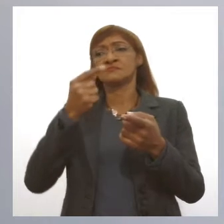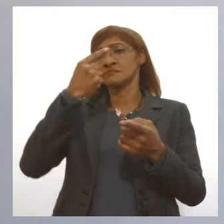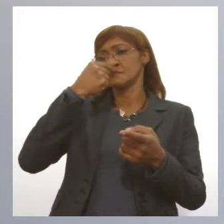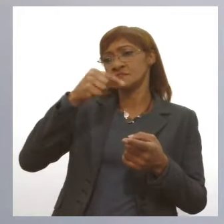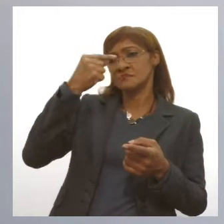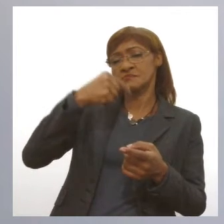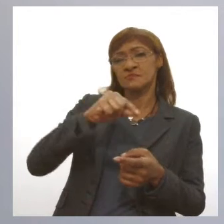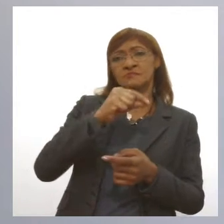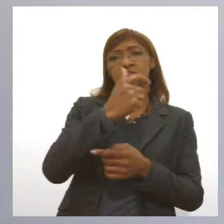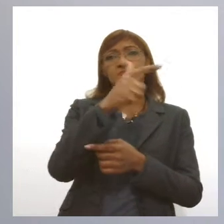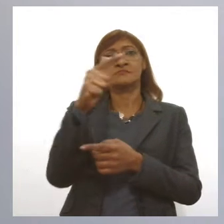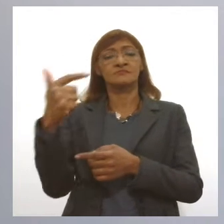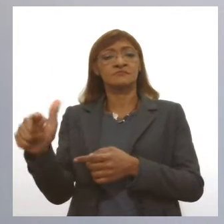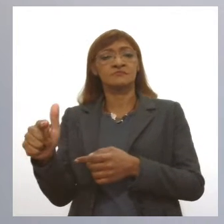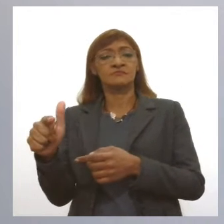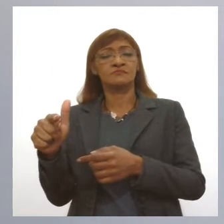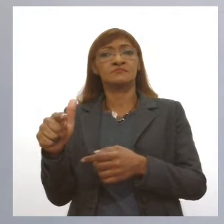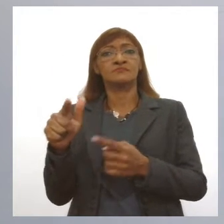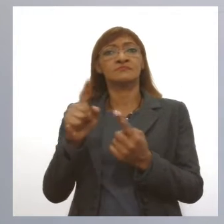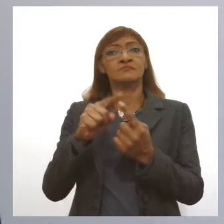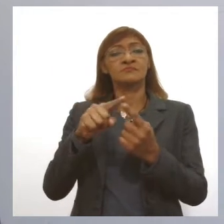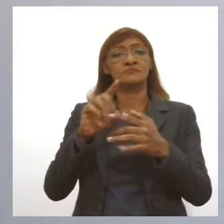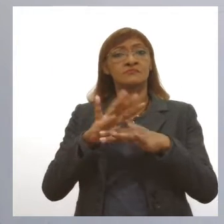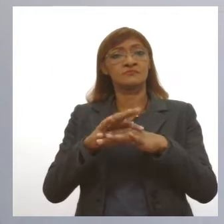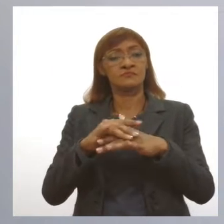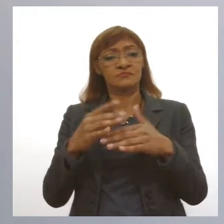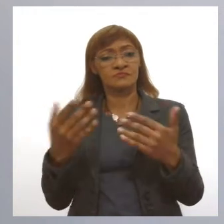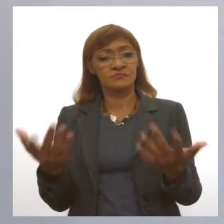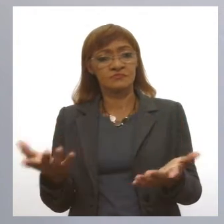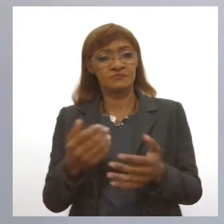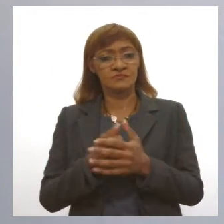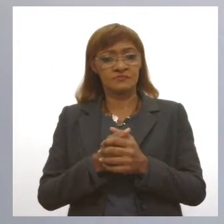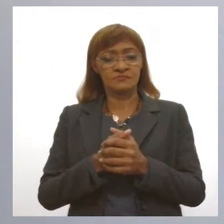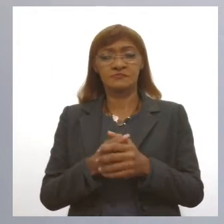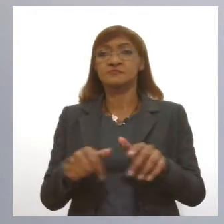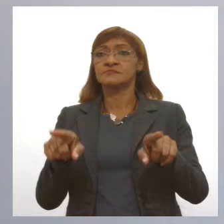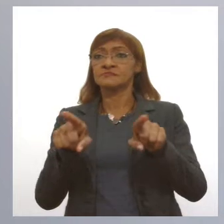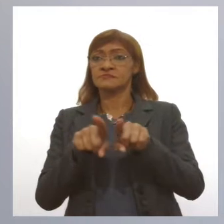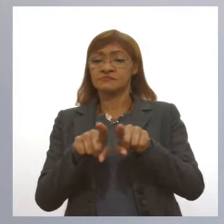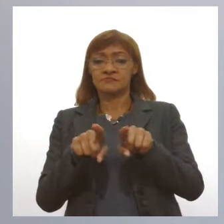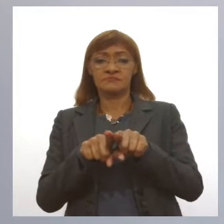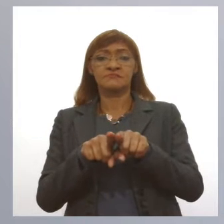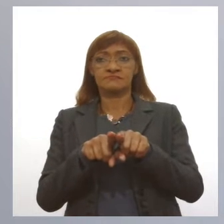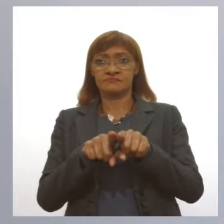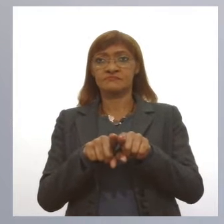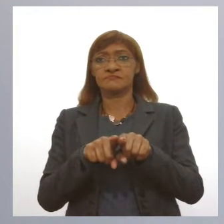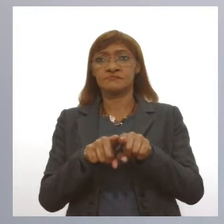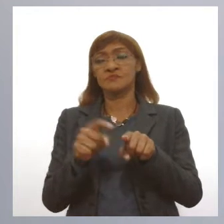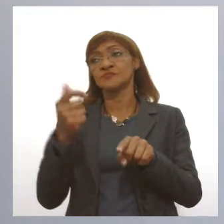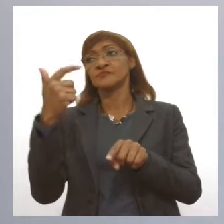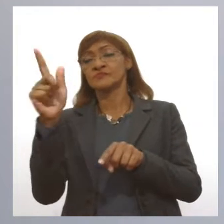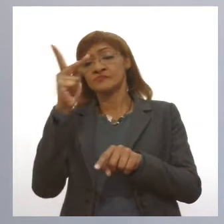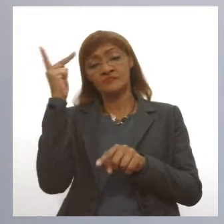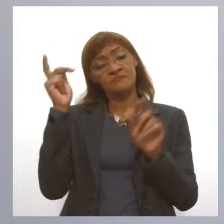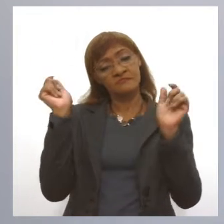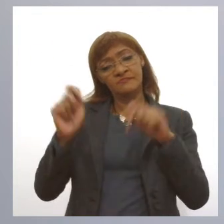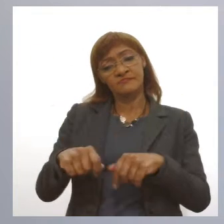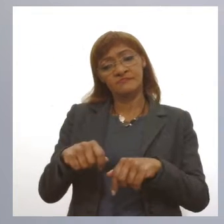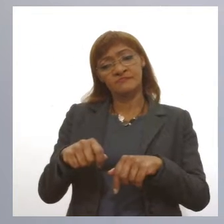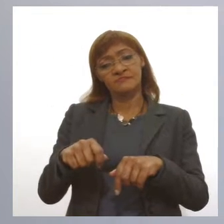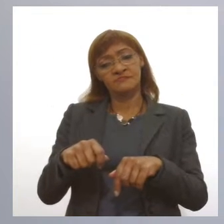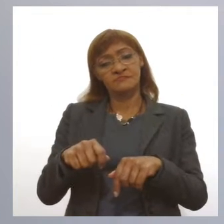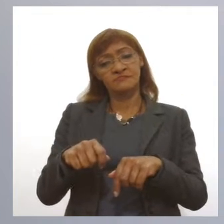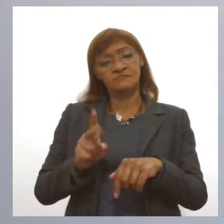situações, na hepatite, em outras situações. Pode não acontecer também, mas em geral acontece. A pessoa fica imunizada